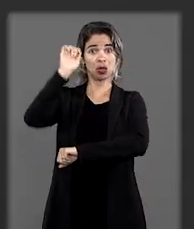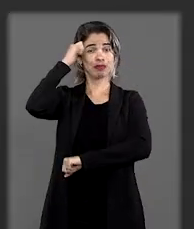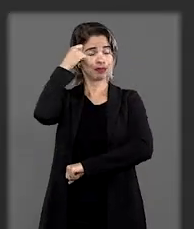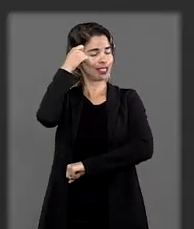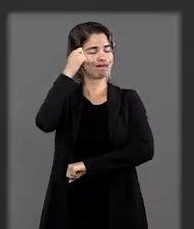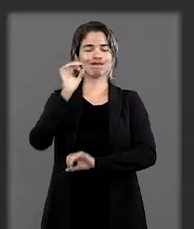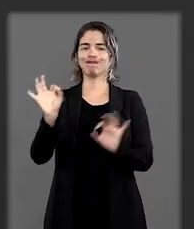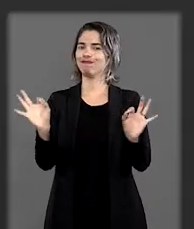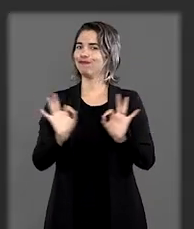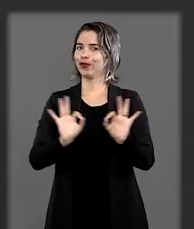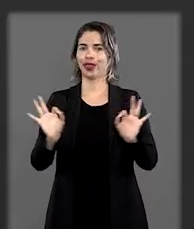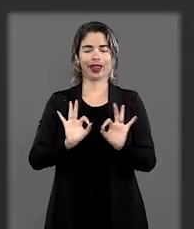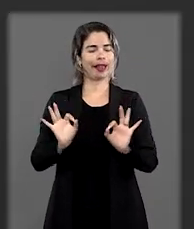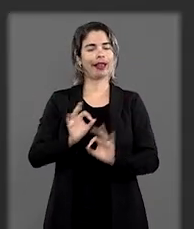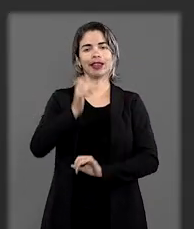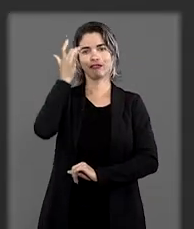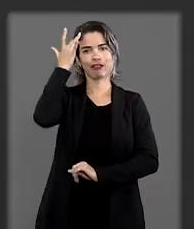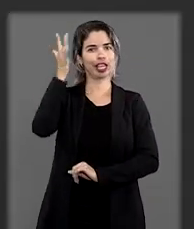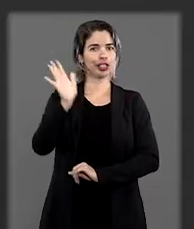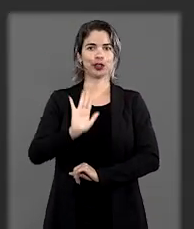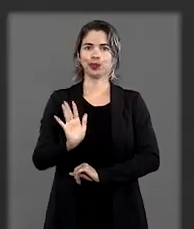negros. A vida não é fácil para ninguém.